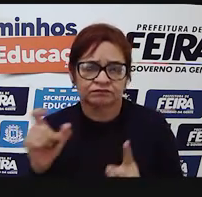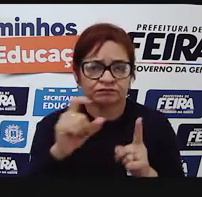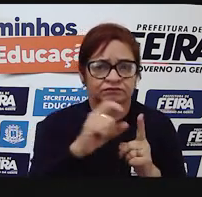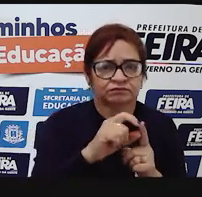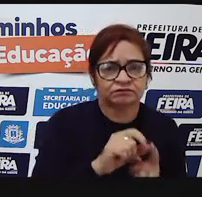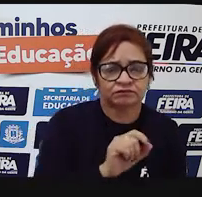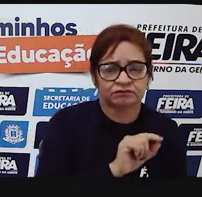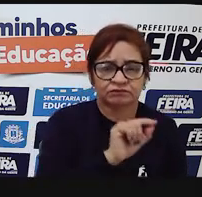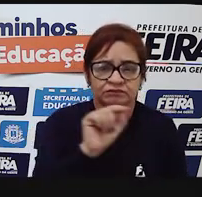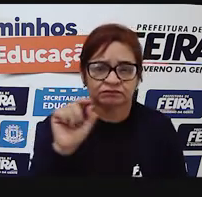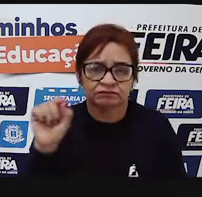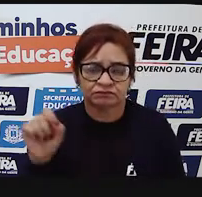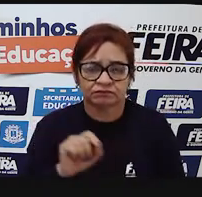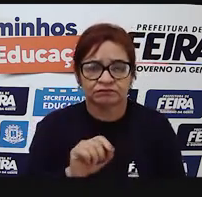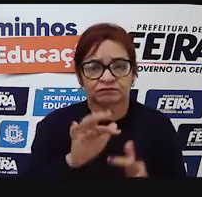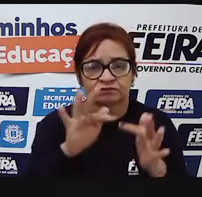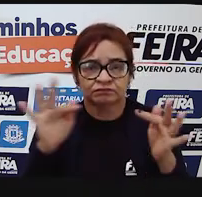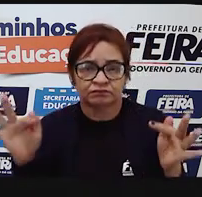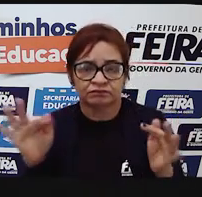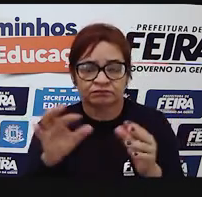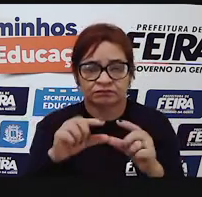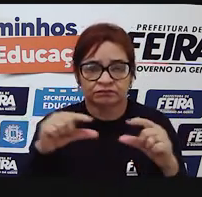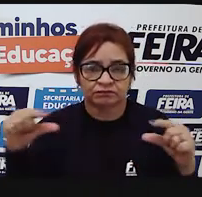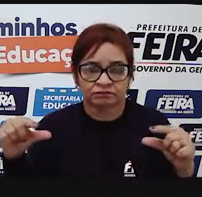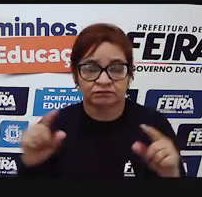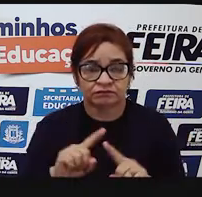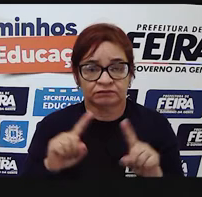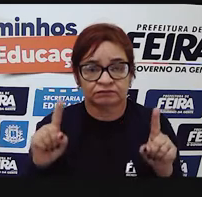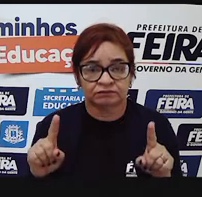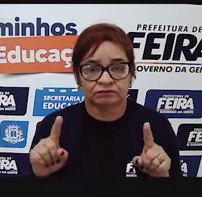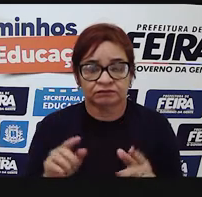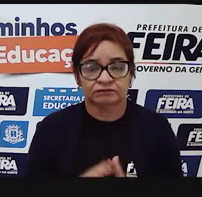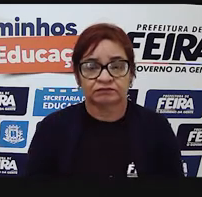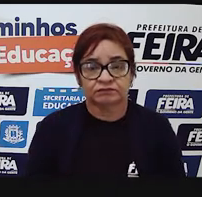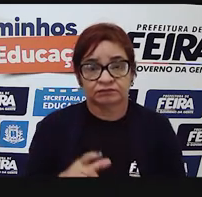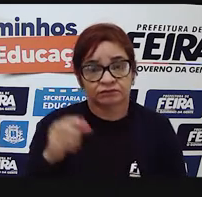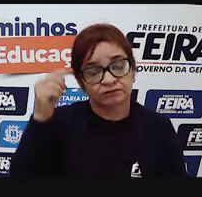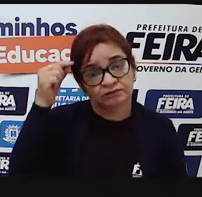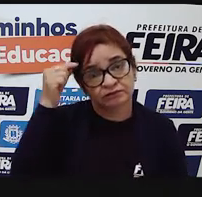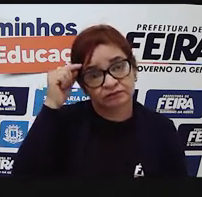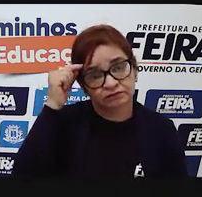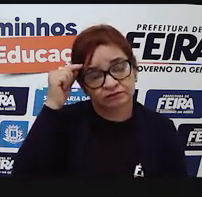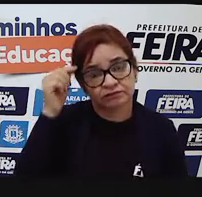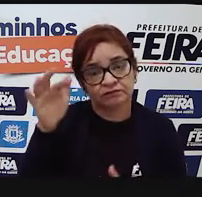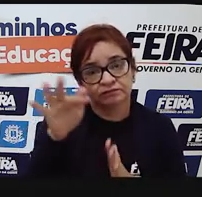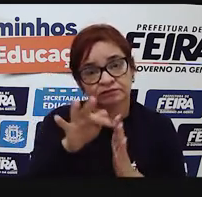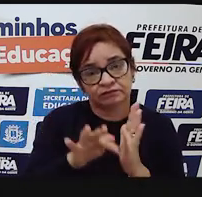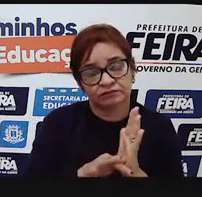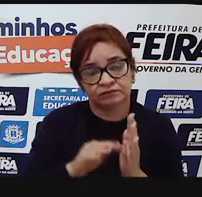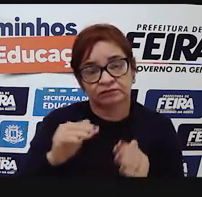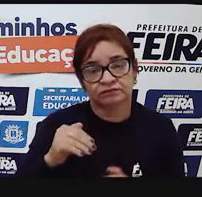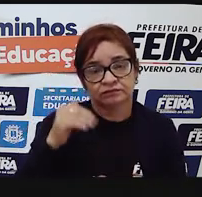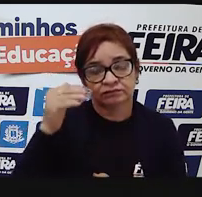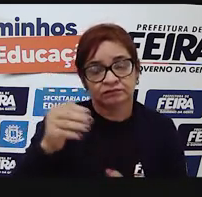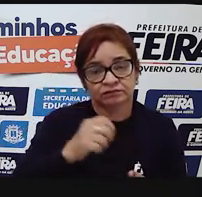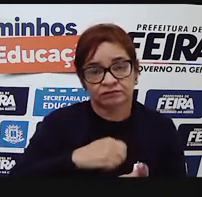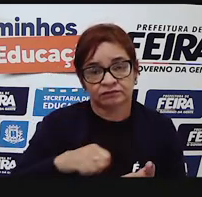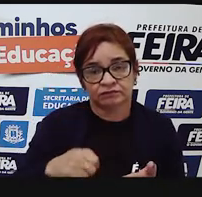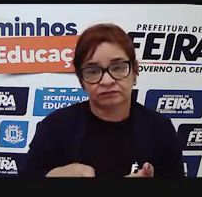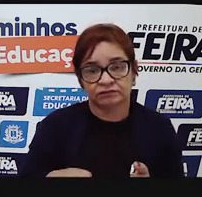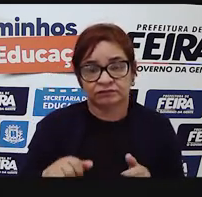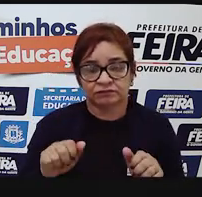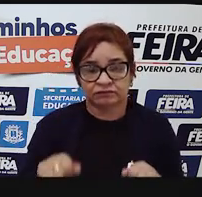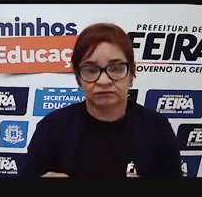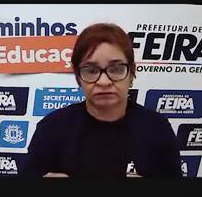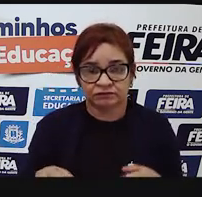parágrafos, frases, orações. Então, temos em consciência que o texto, além de ser escrito, ele também